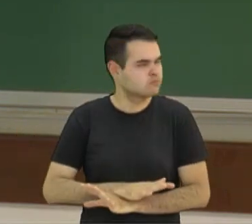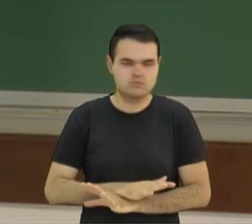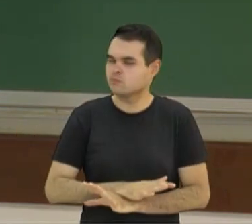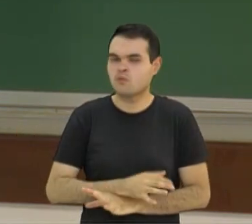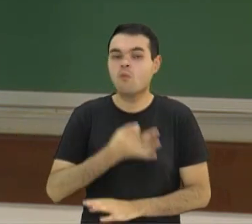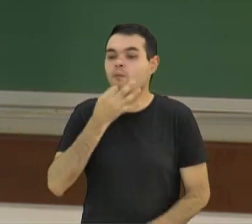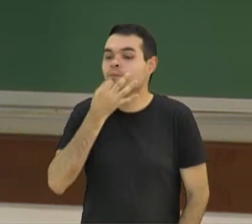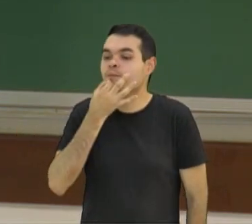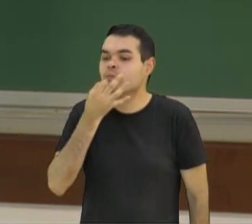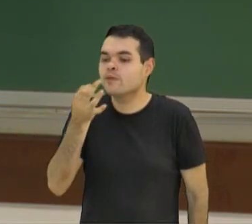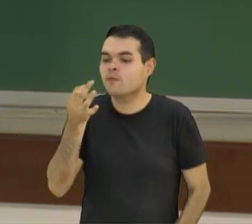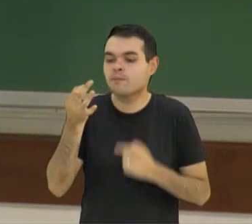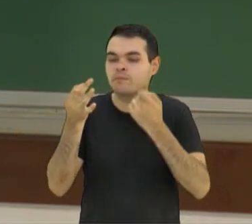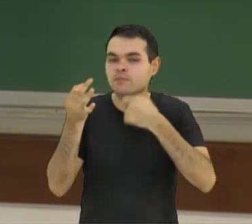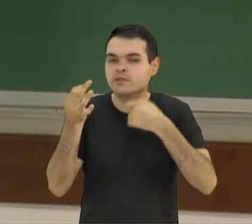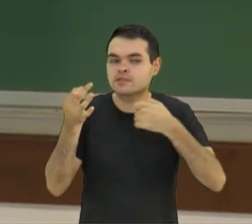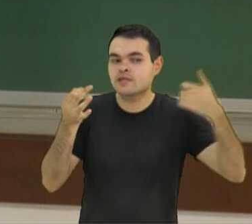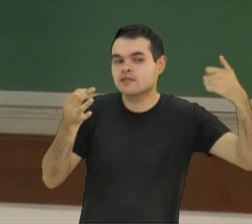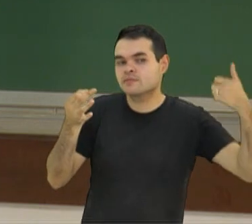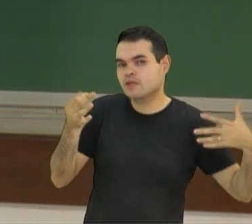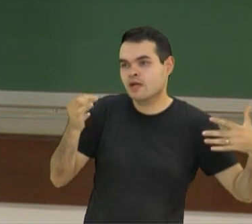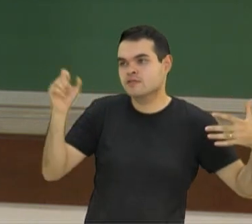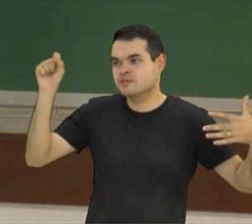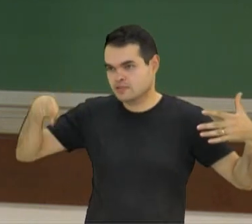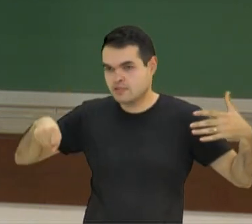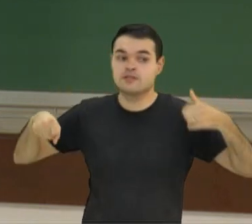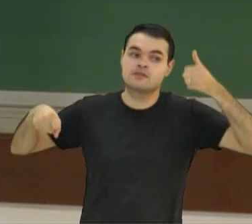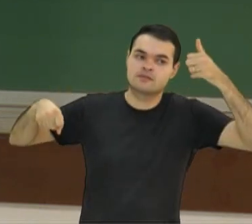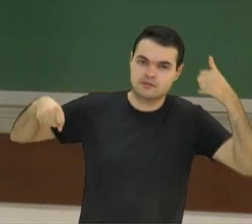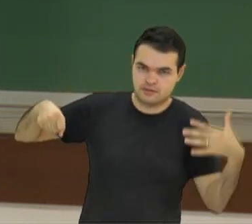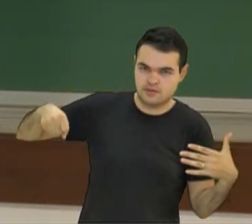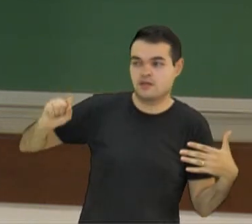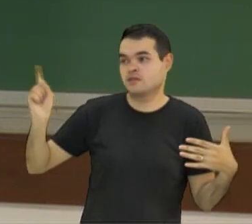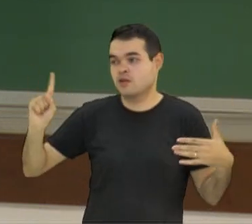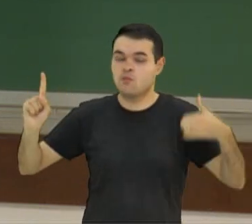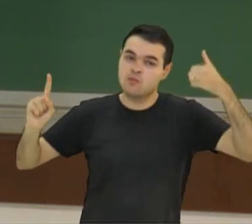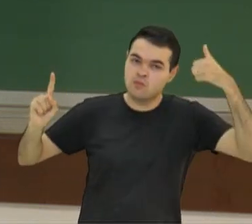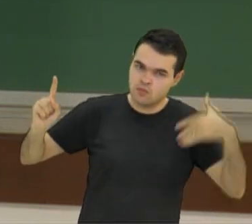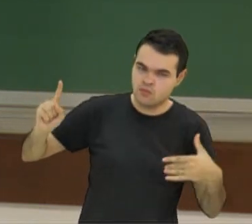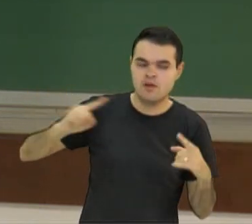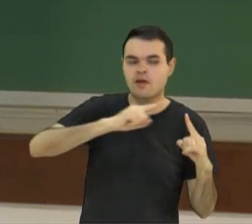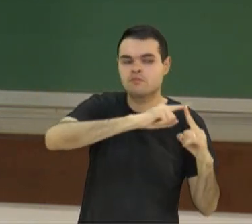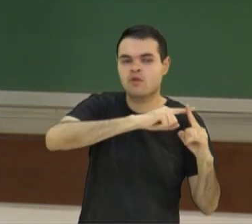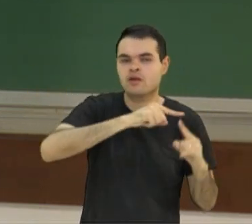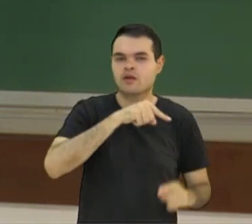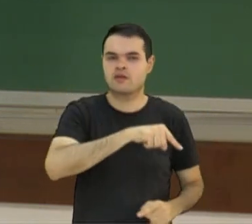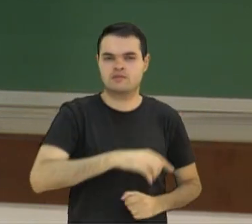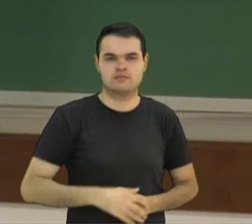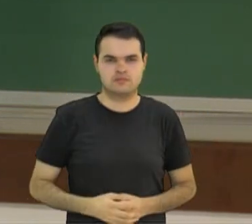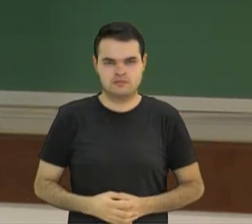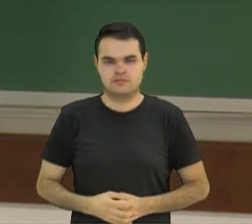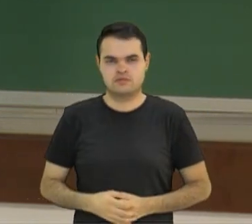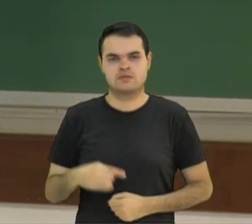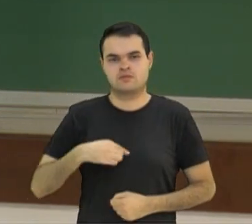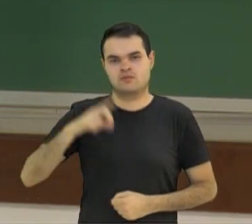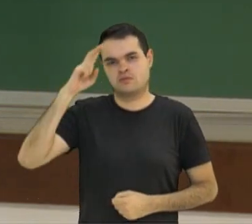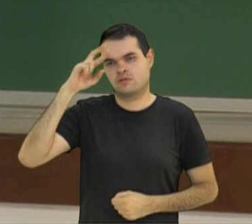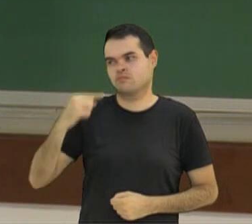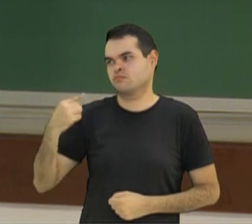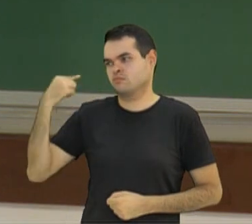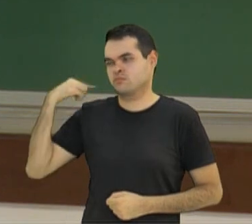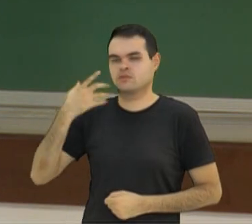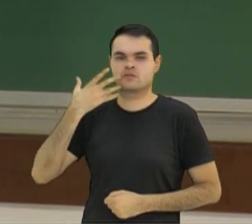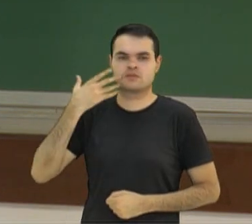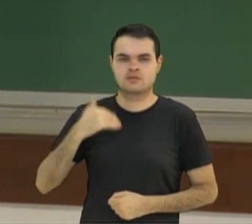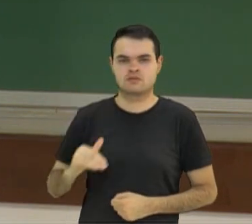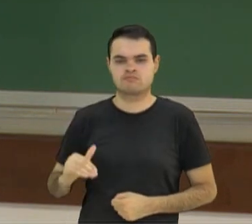dar a sua opinião, você precisa justificar, você precisa dizer por quê. Ok? Eu me lembro quando eu era criança e as pessoas